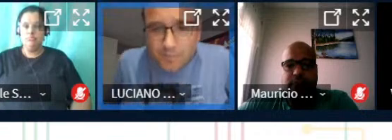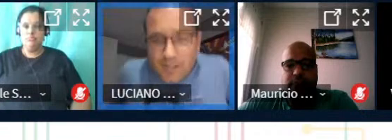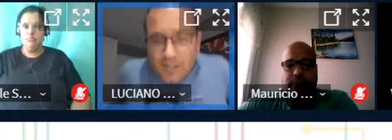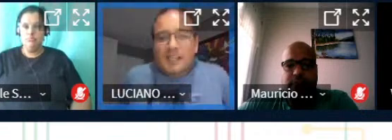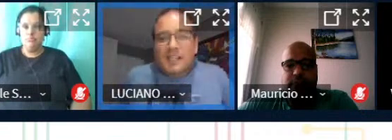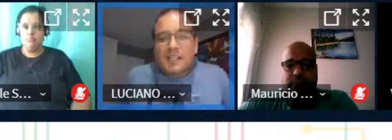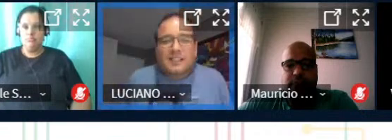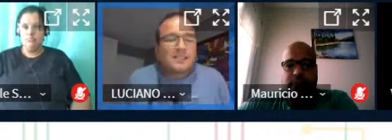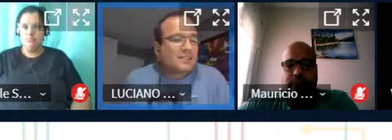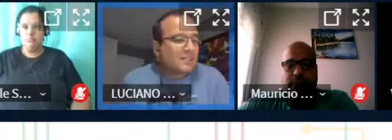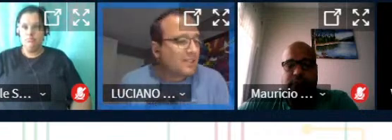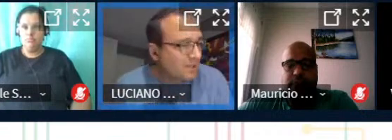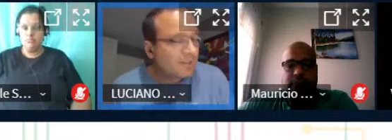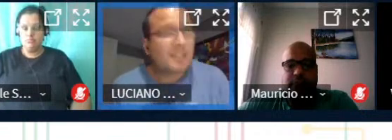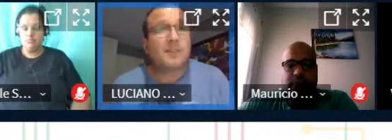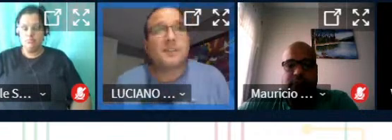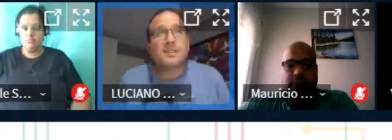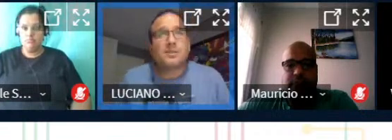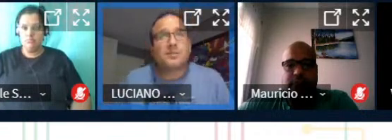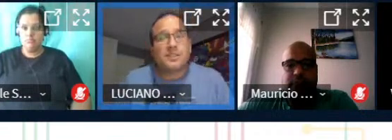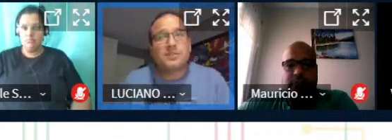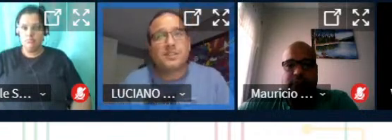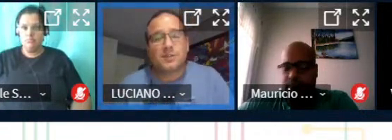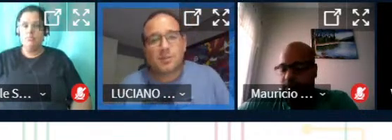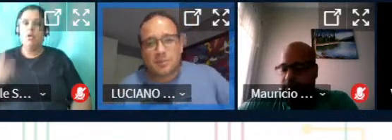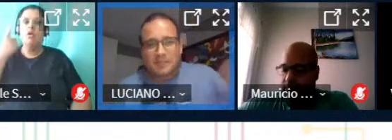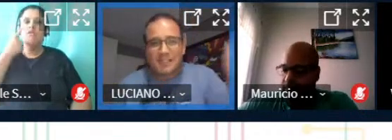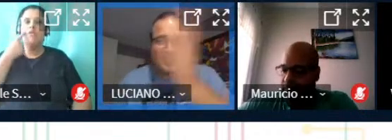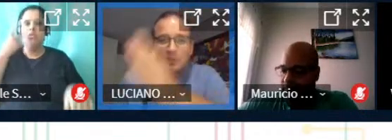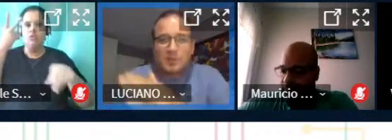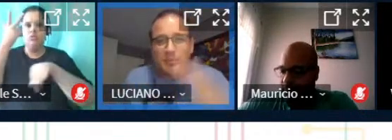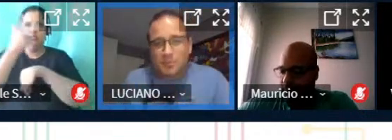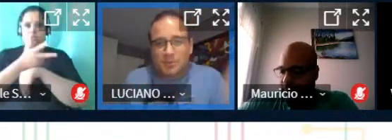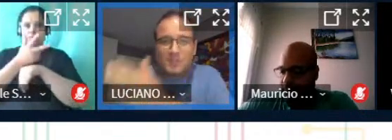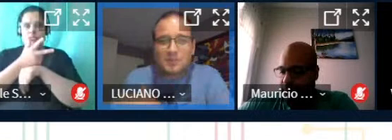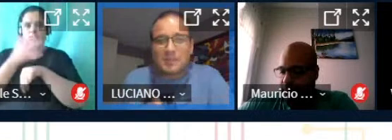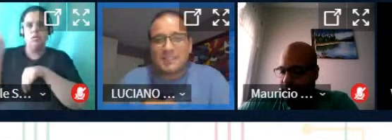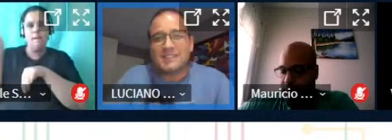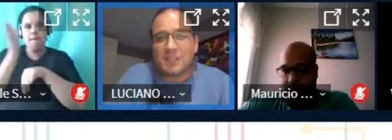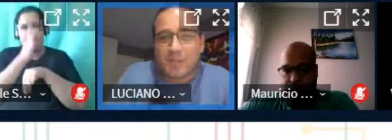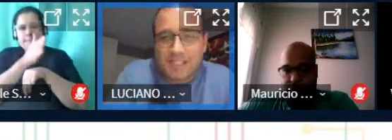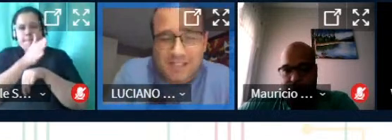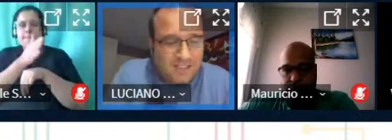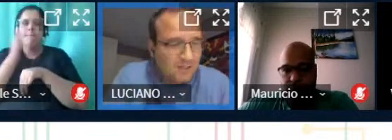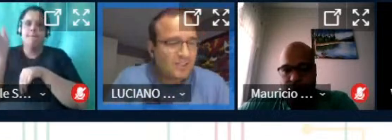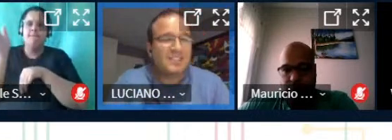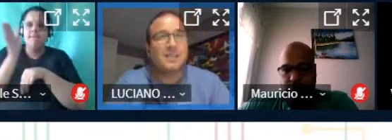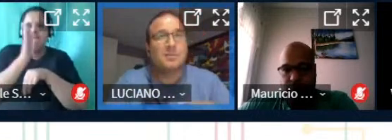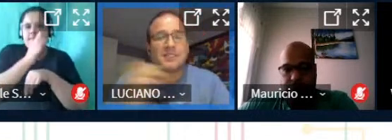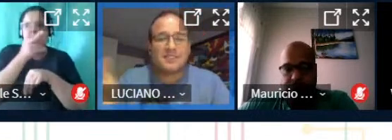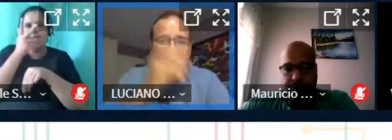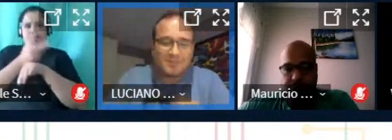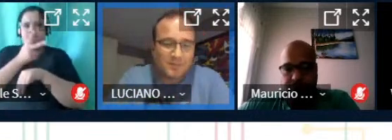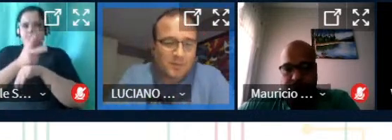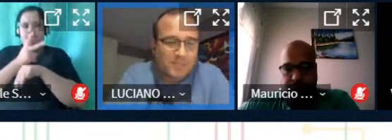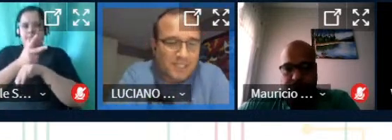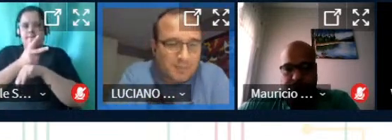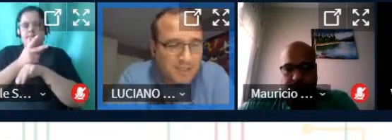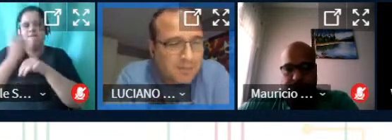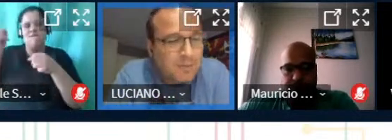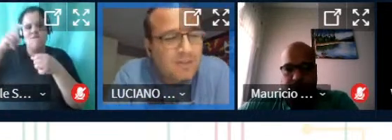Então eu estava revendo aqui o vídeo eu dou uma passadinha como todos os vídeos passaram em sequência então a gente tem que dar uma